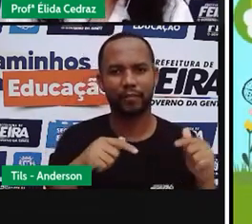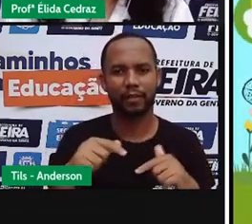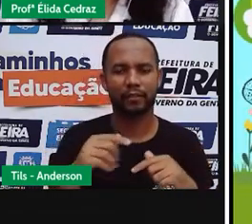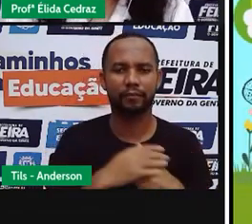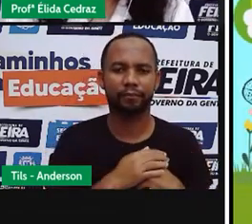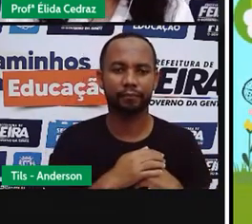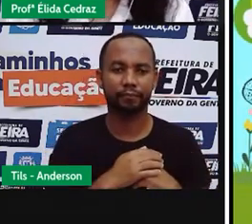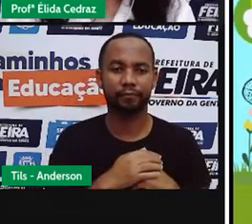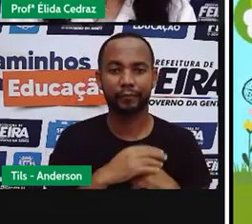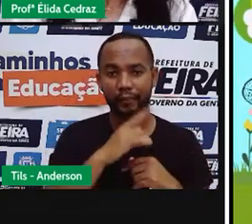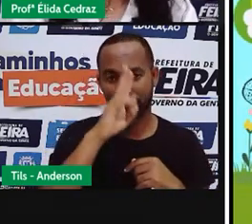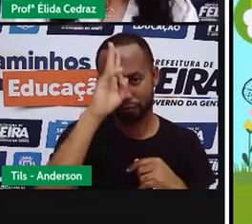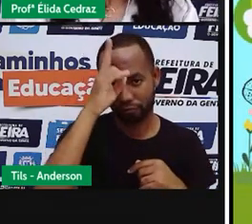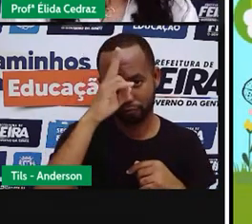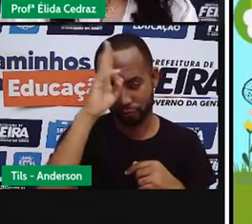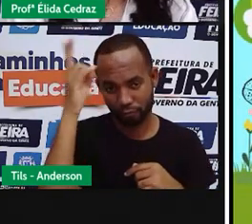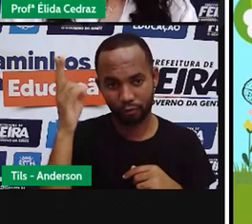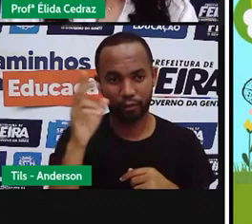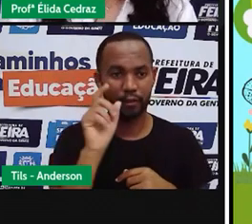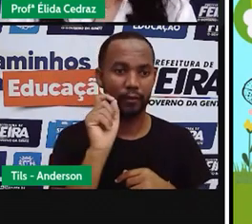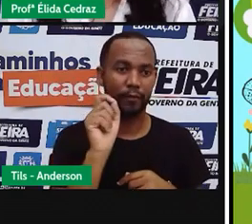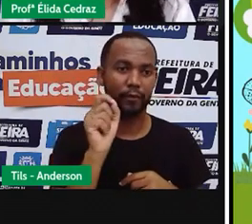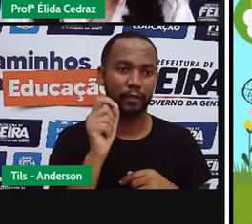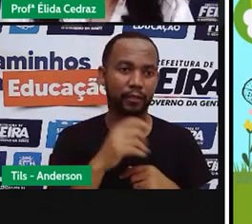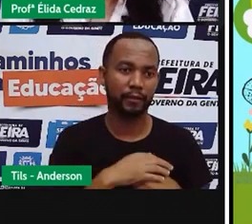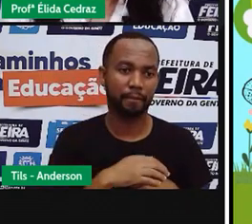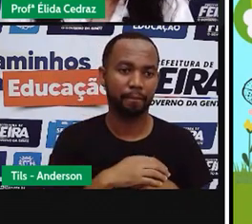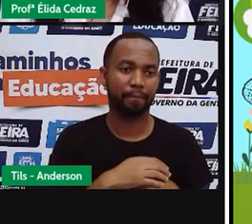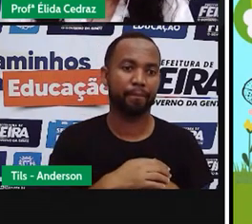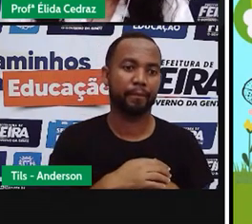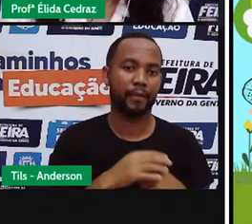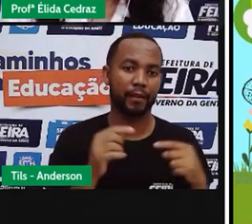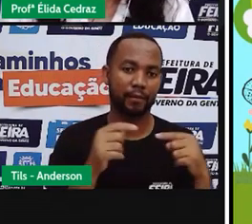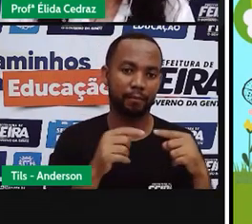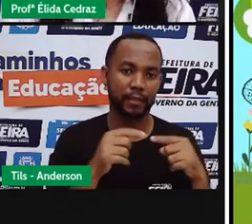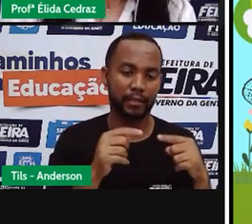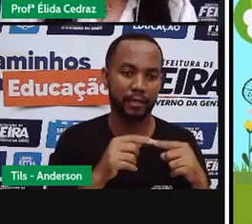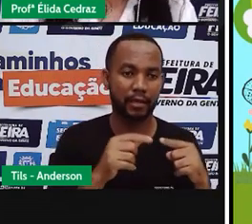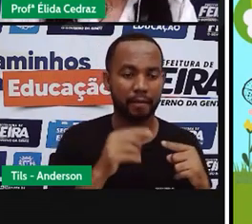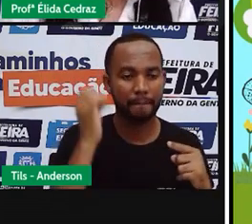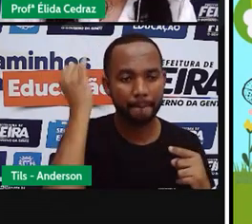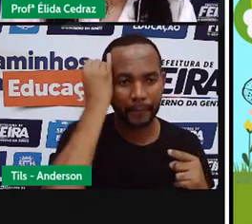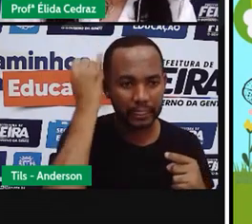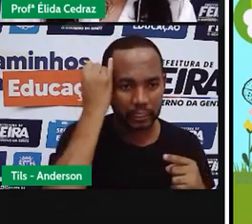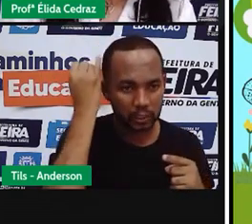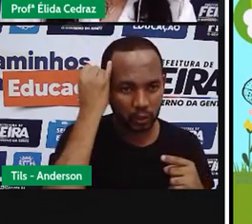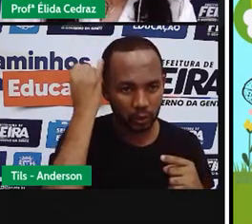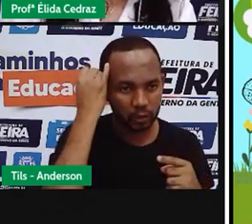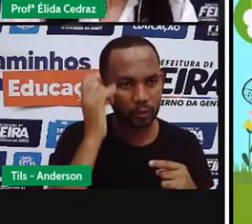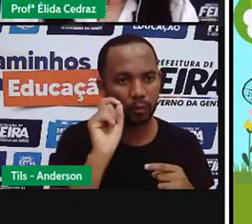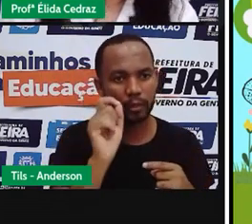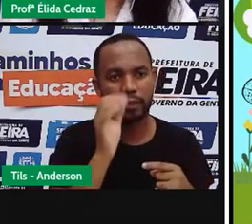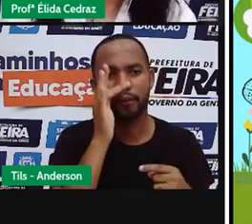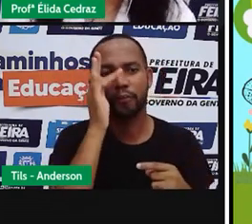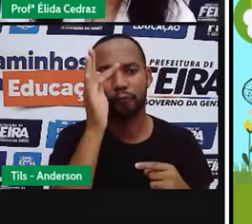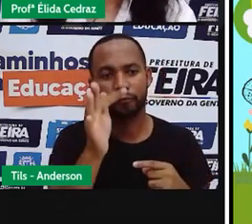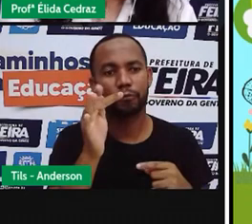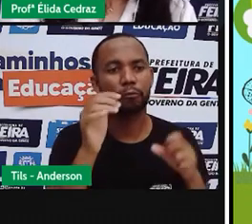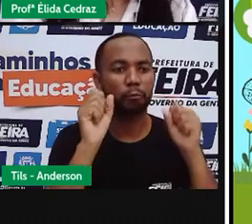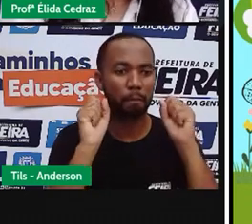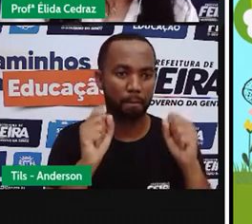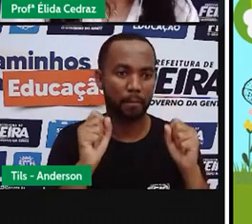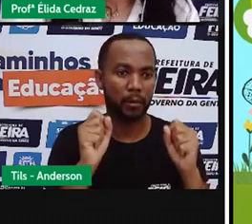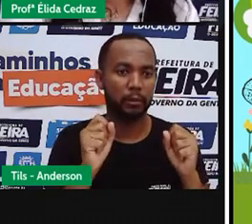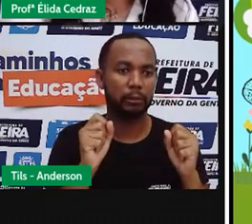Moral da história. Os preguiçosos correm o que merecem. E você?